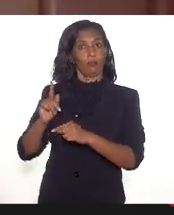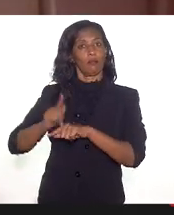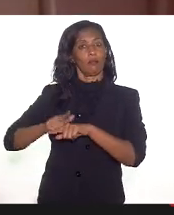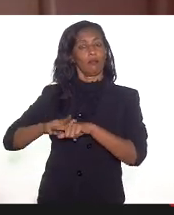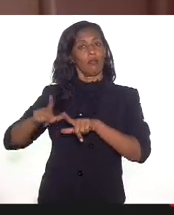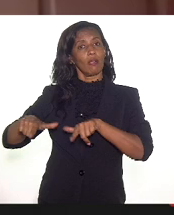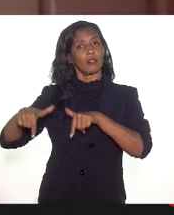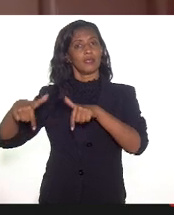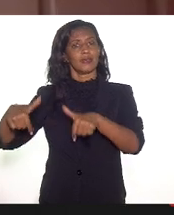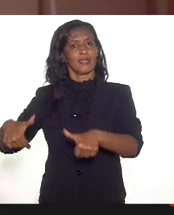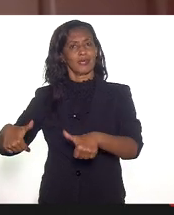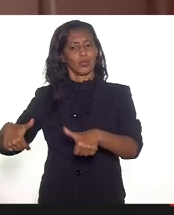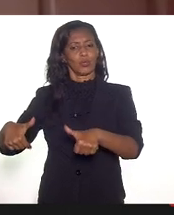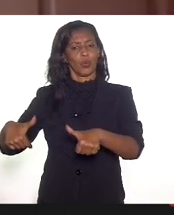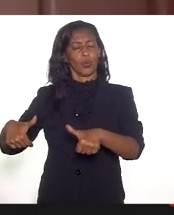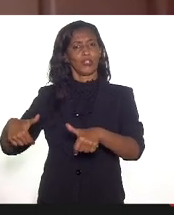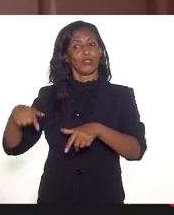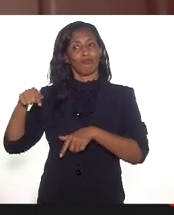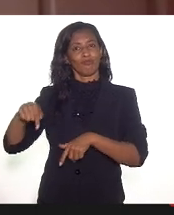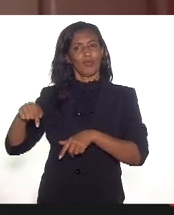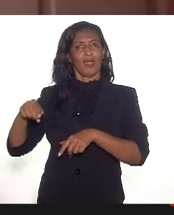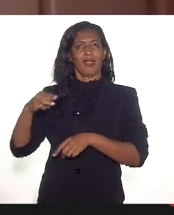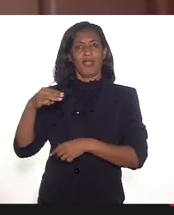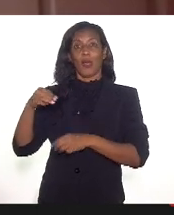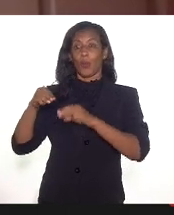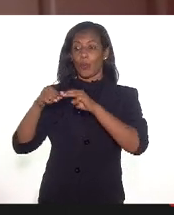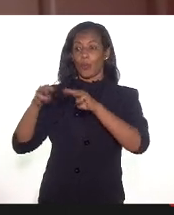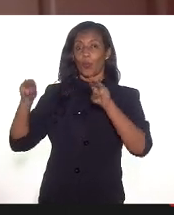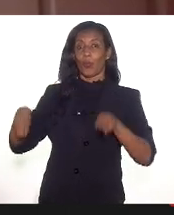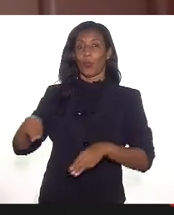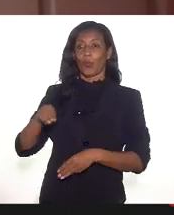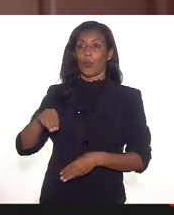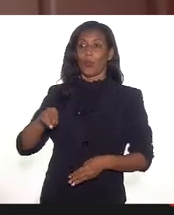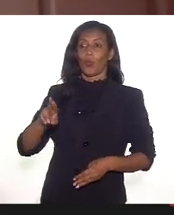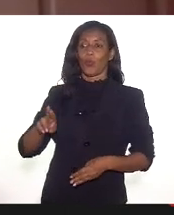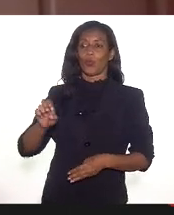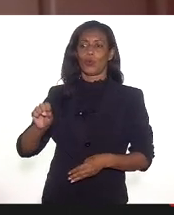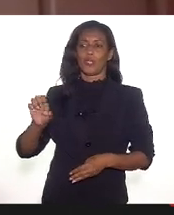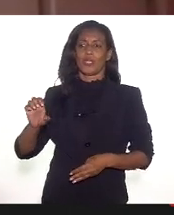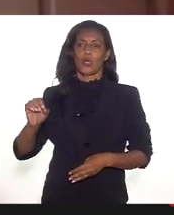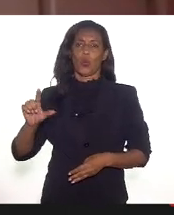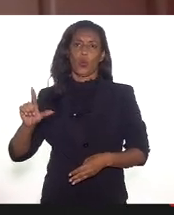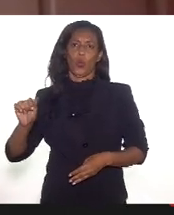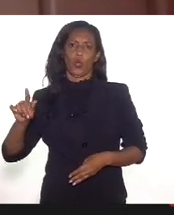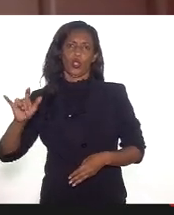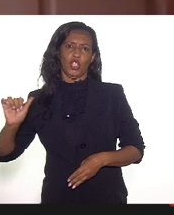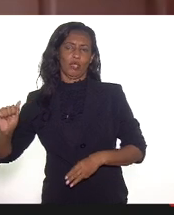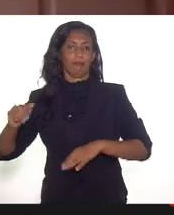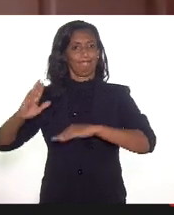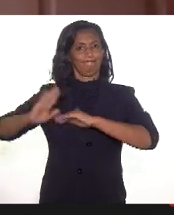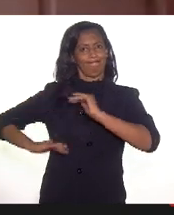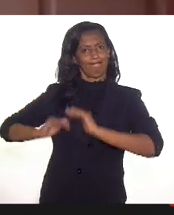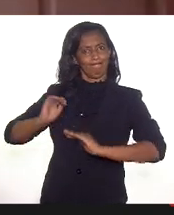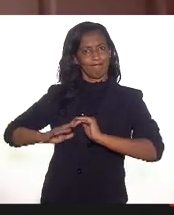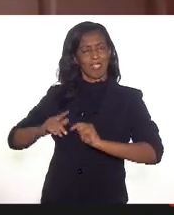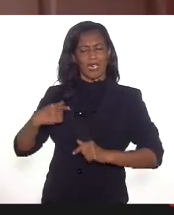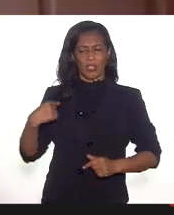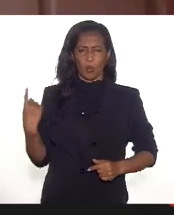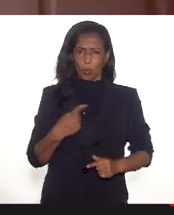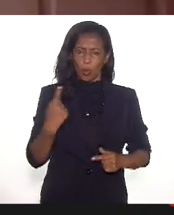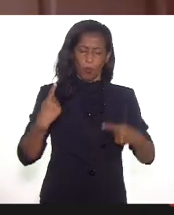no campo da museologia social. É fundamental que a gente possa discutir isso com as comunidades